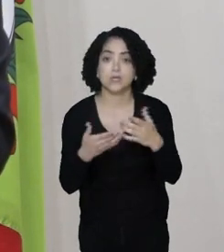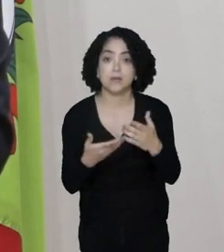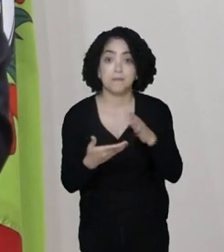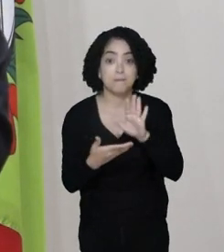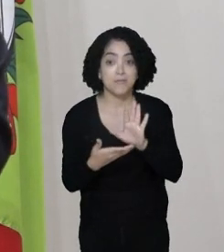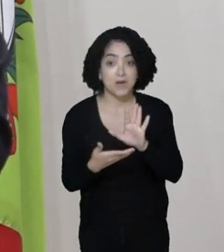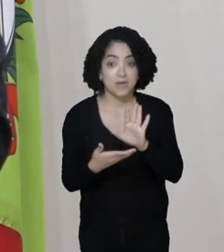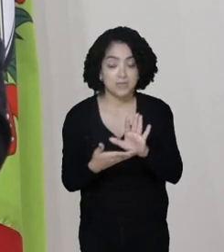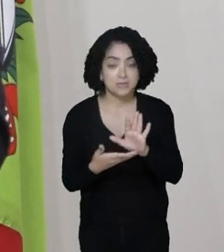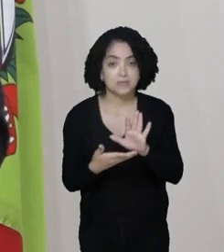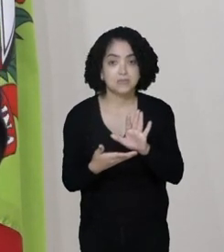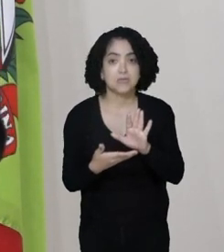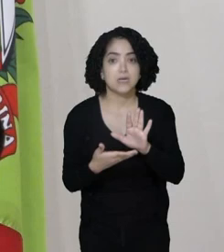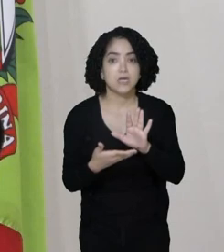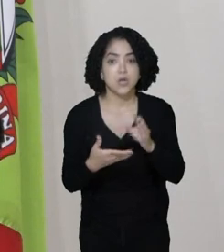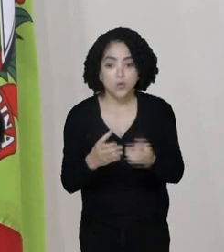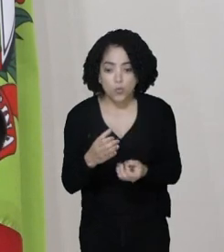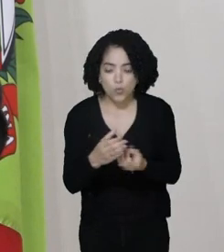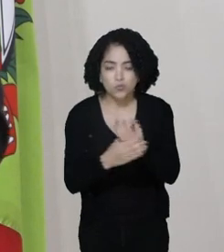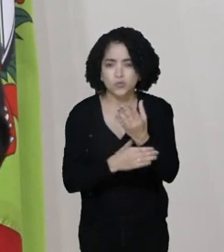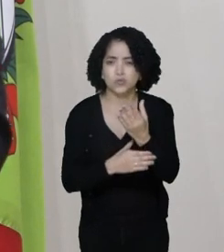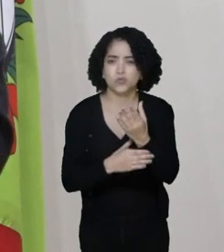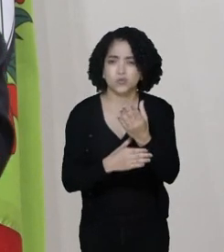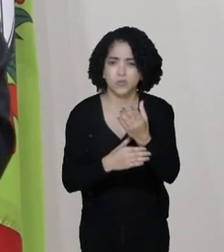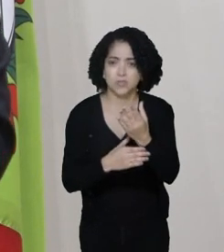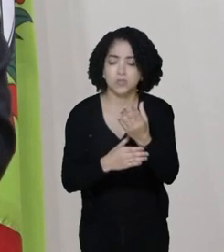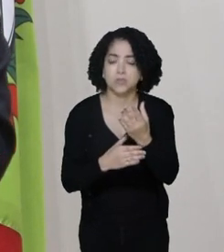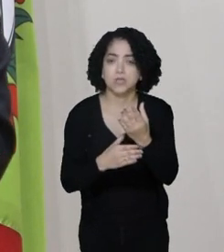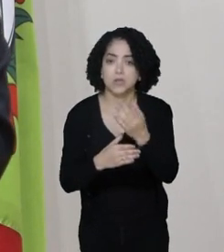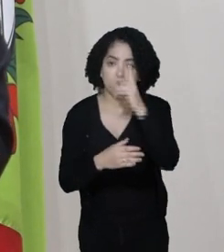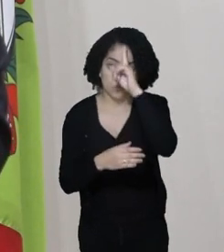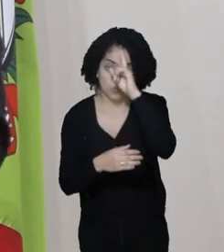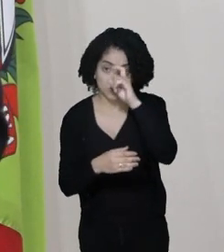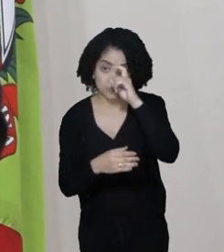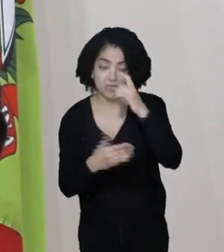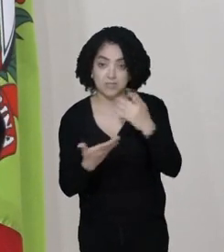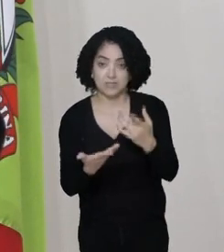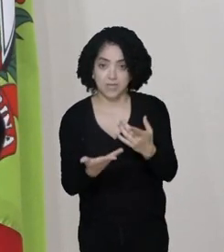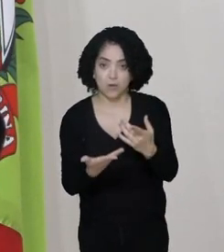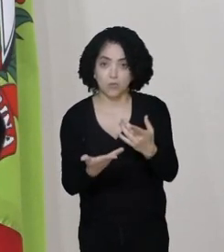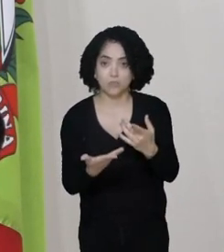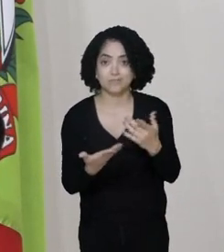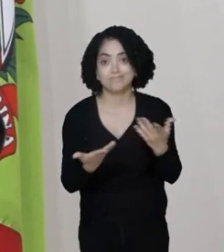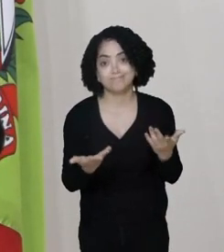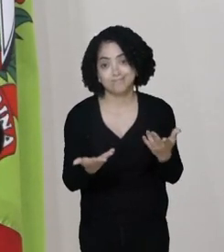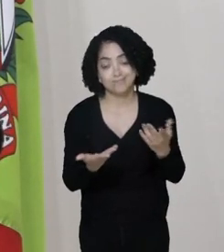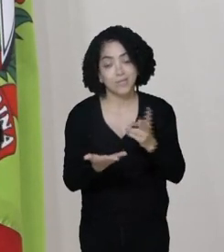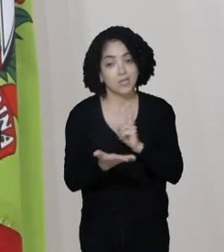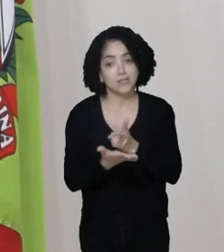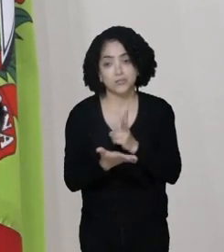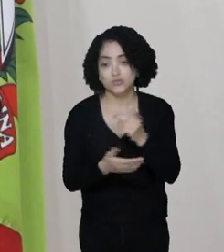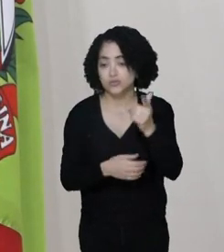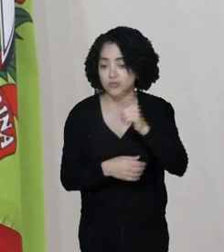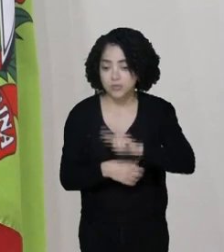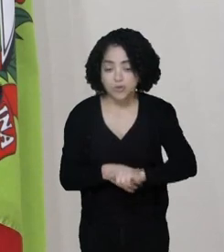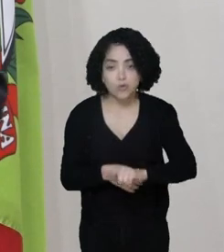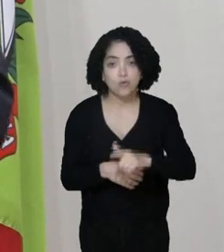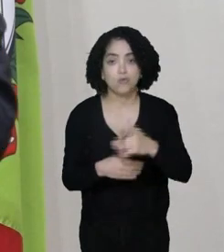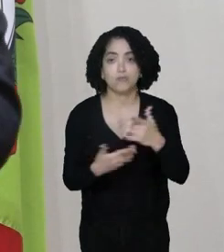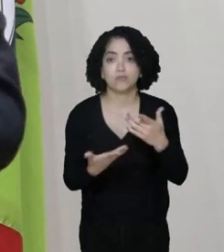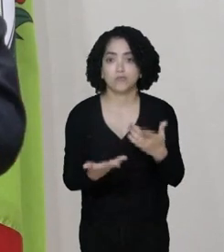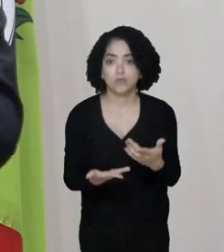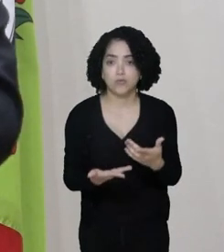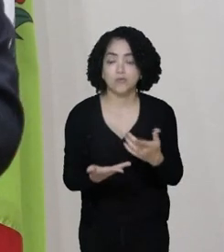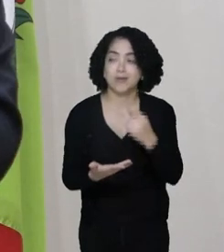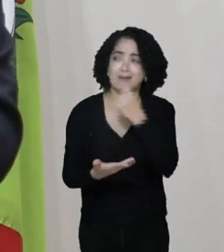construir um complexo hospitalar aqui é manter de novo a política pública de trazer o sujeito do